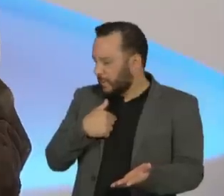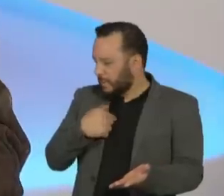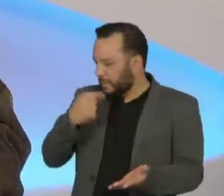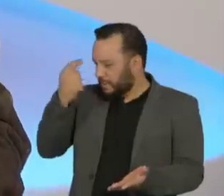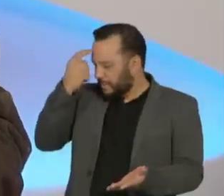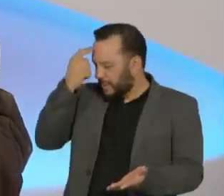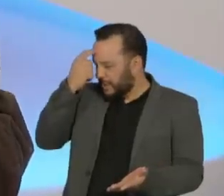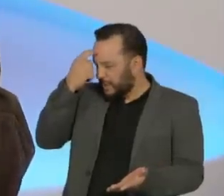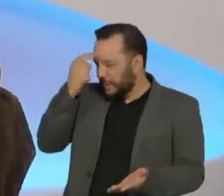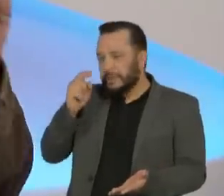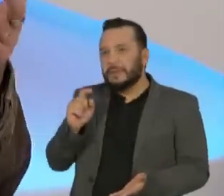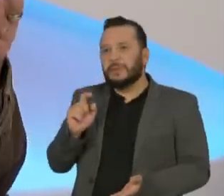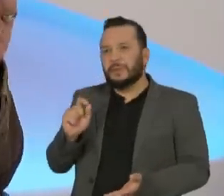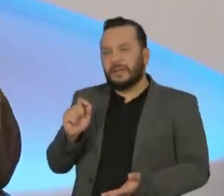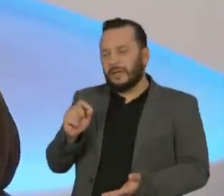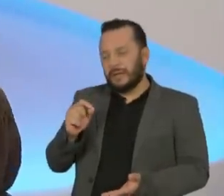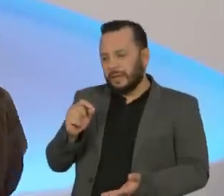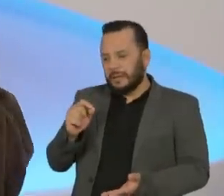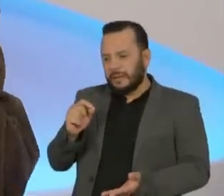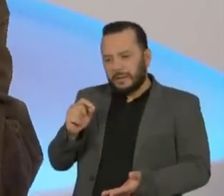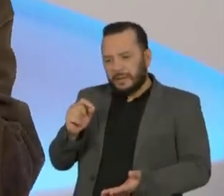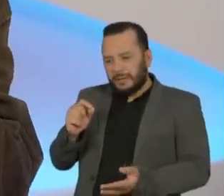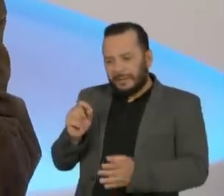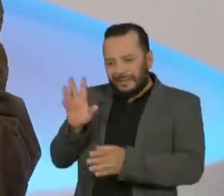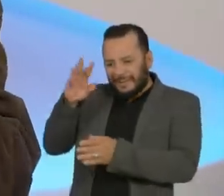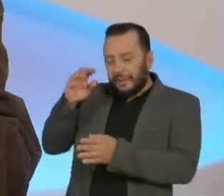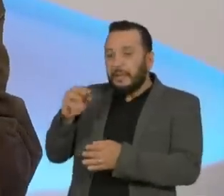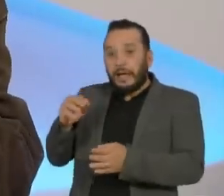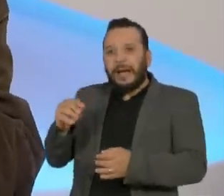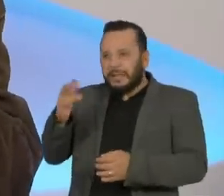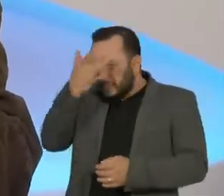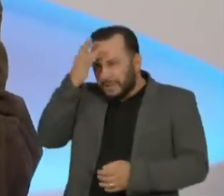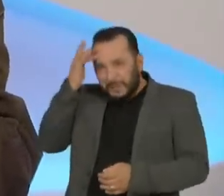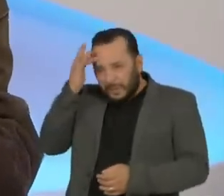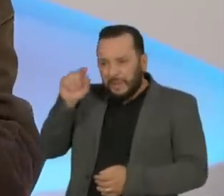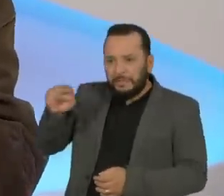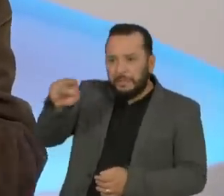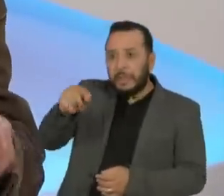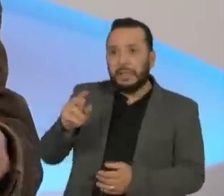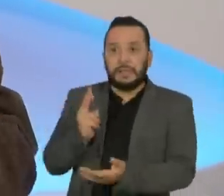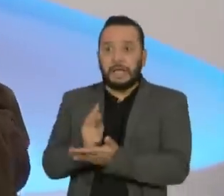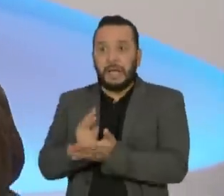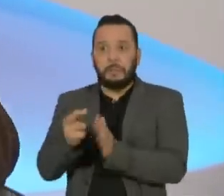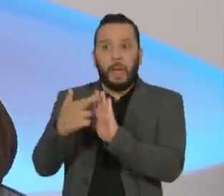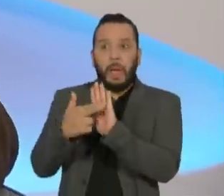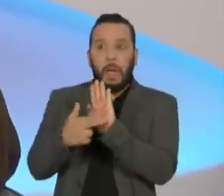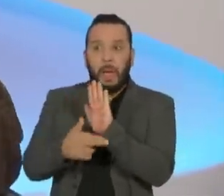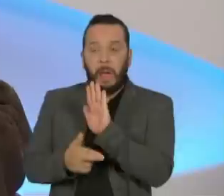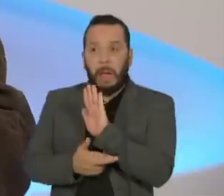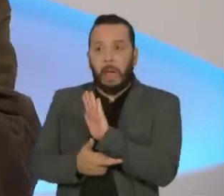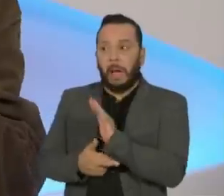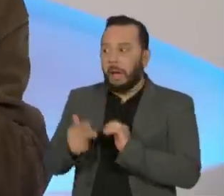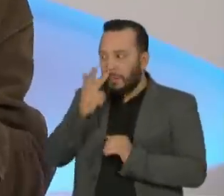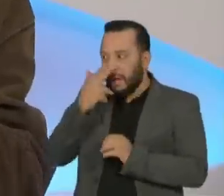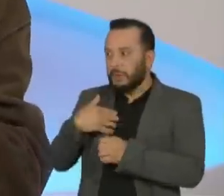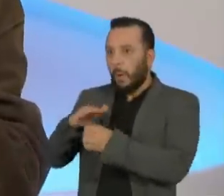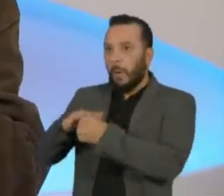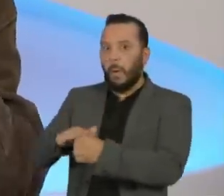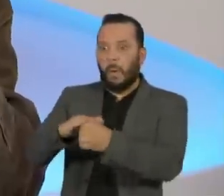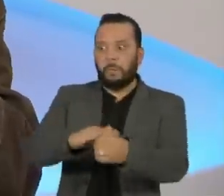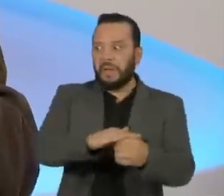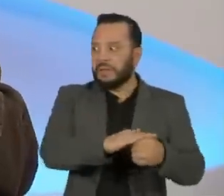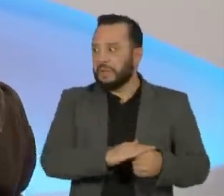improvável dentro de uma sociedade tão cheia de repressões, cheia de salamaleques, cheia de trocas de